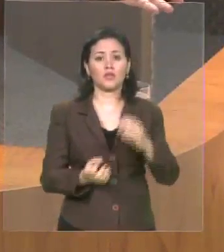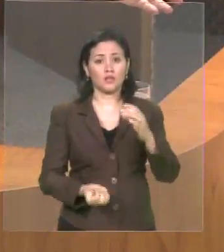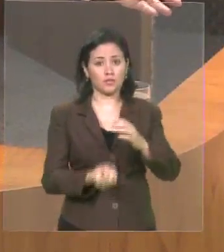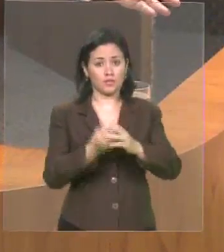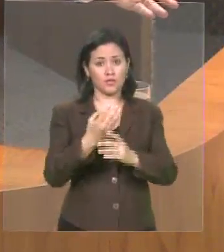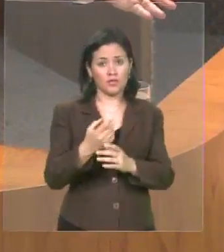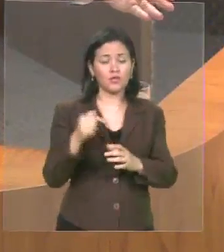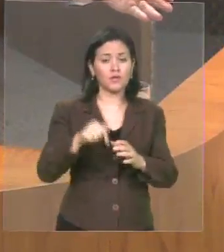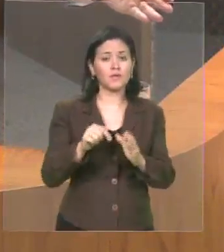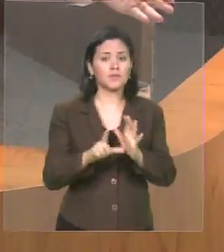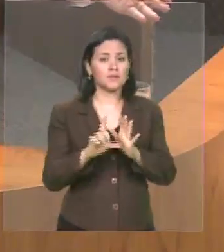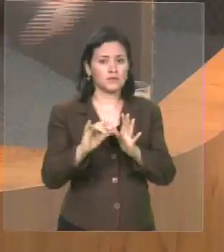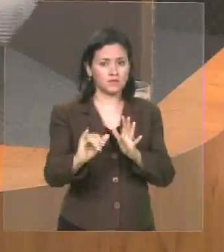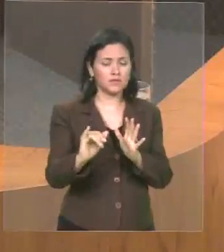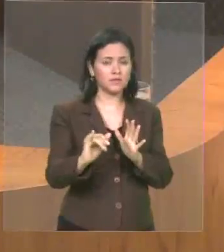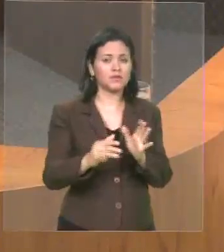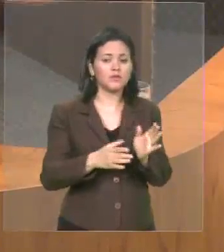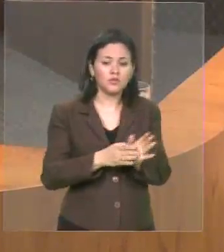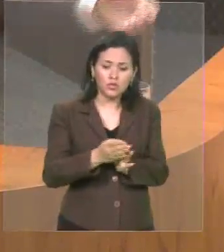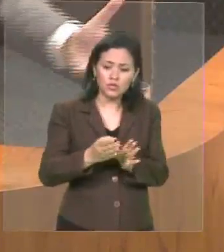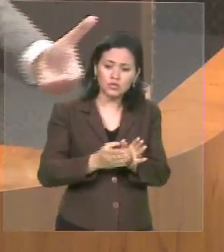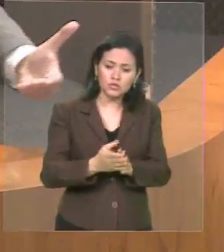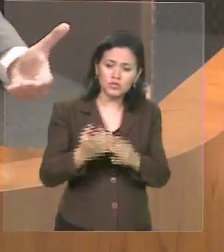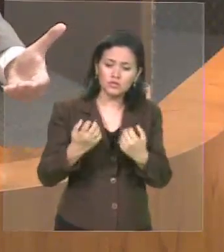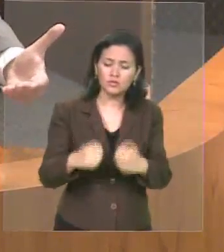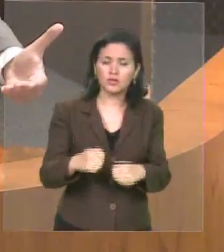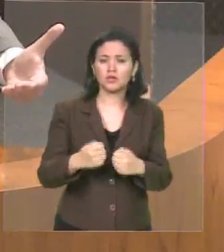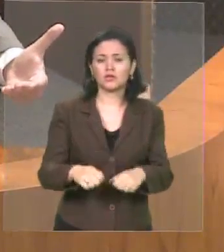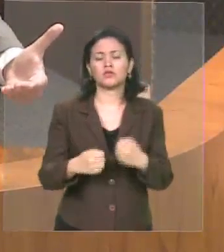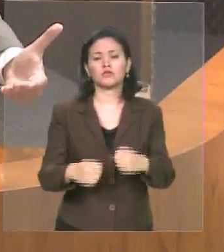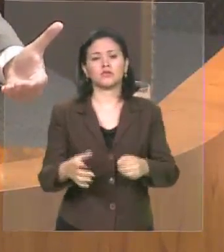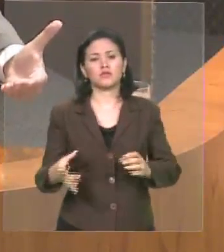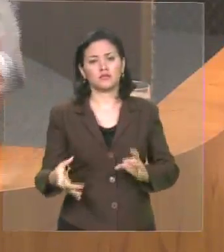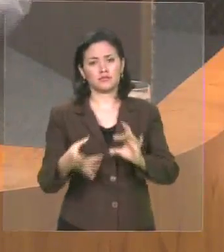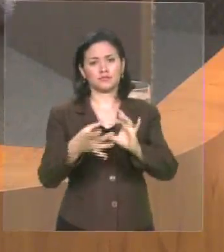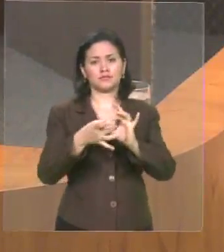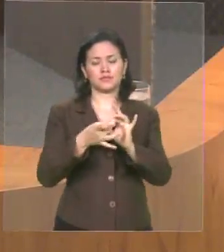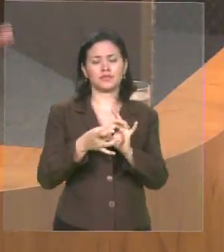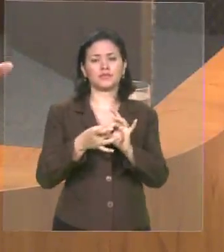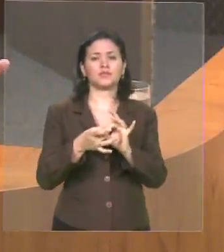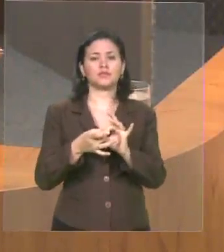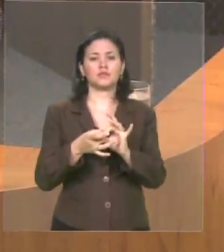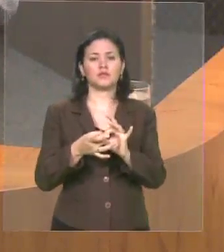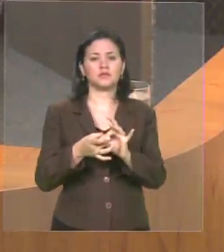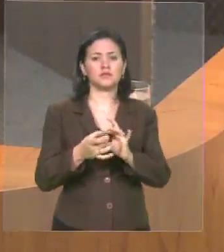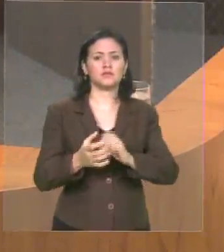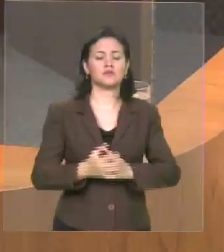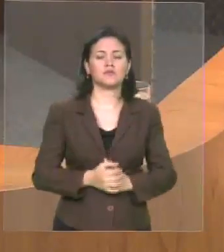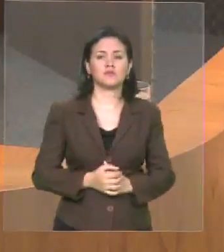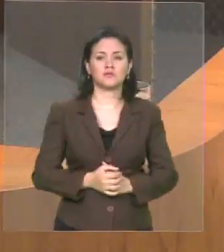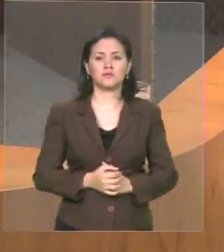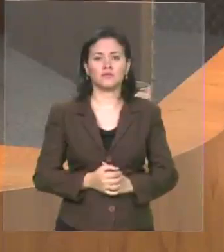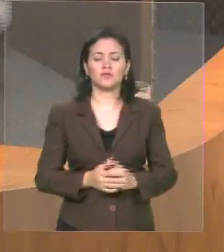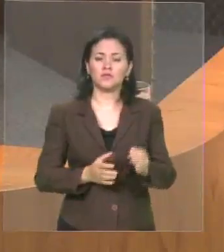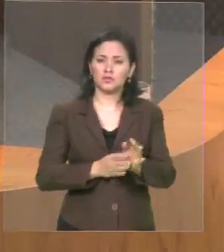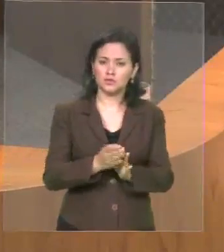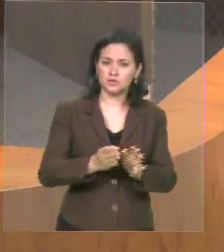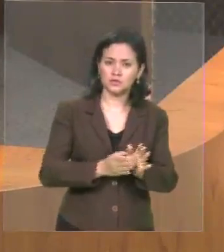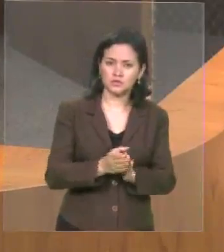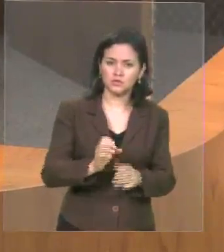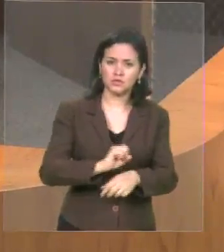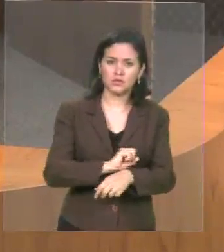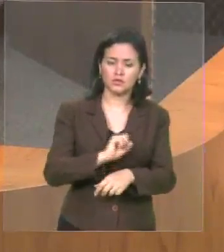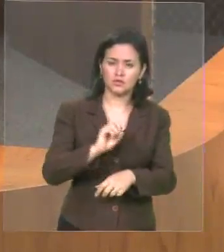referente um estudo de viabilidade. o mínimo para democratizar essa discussão. Que tem um estudo de viabilidade e o Conselho Universitário, onde está